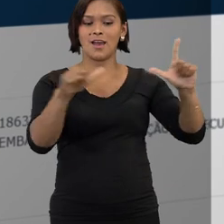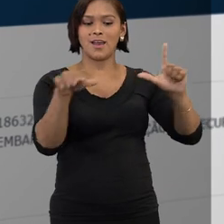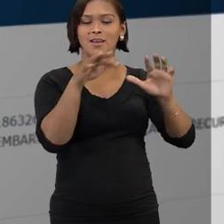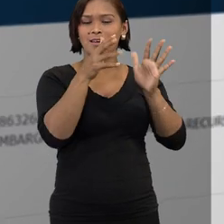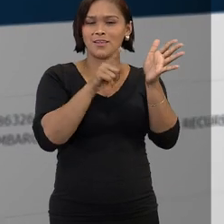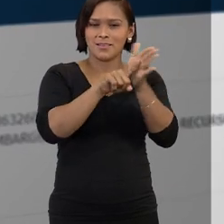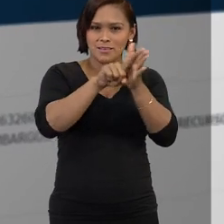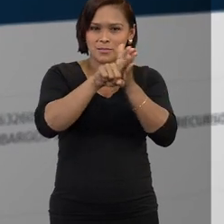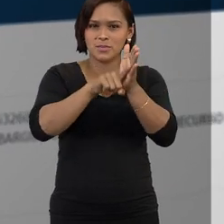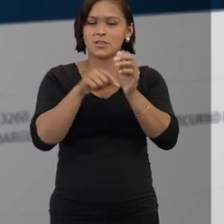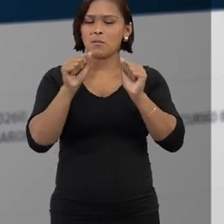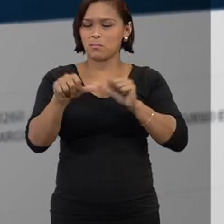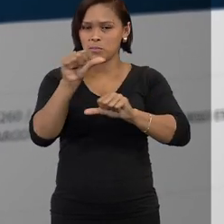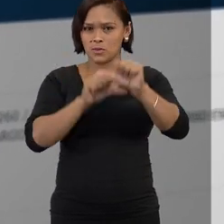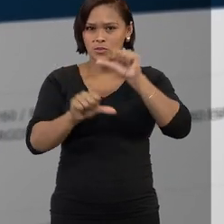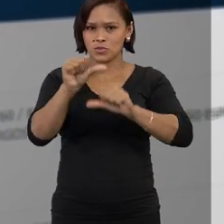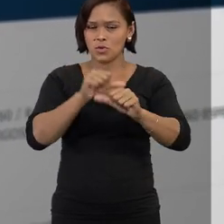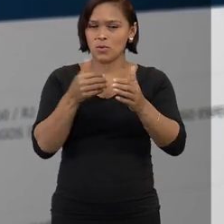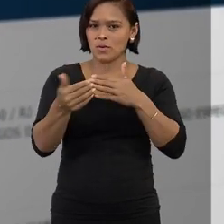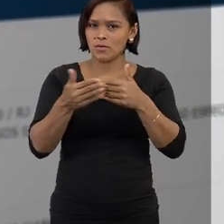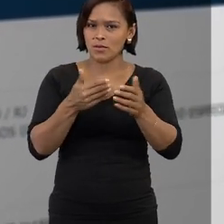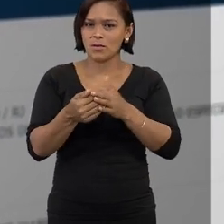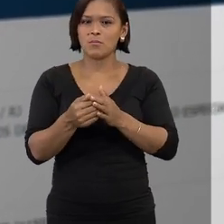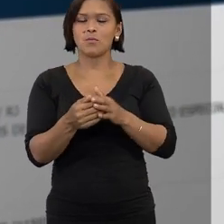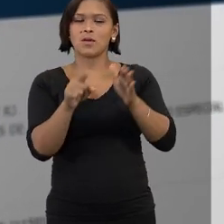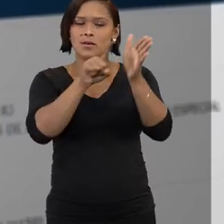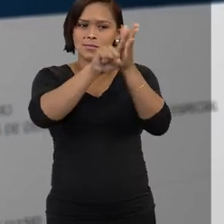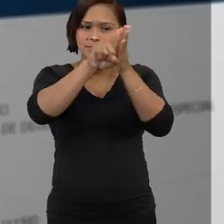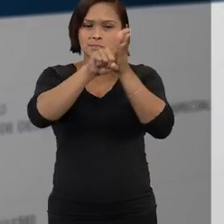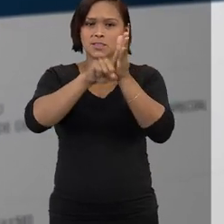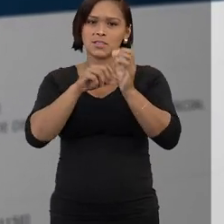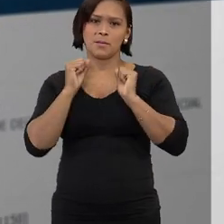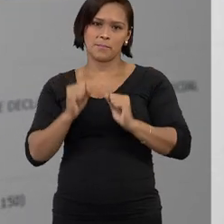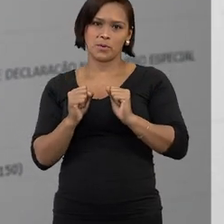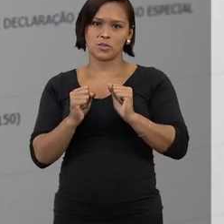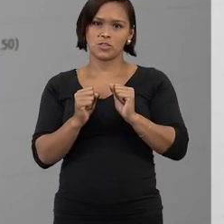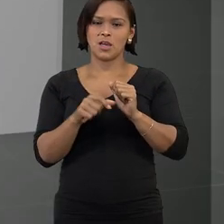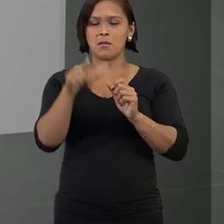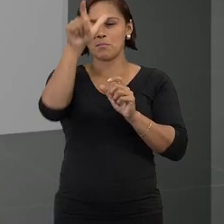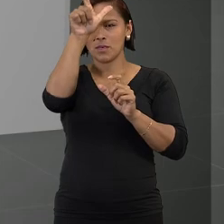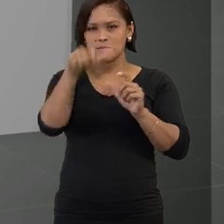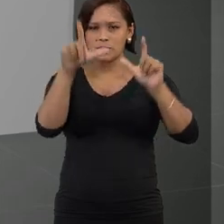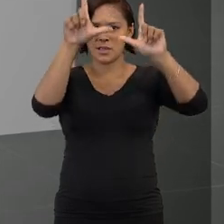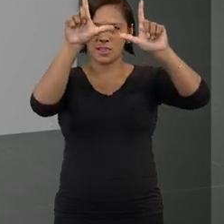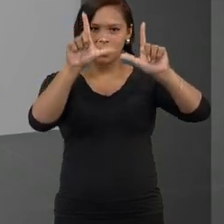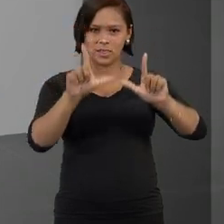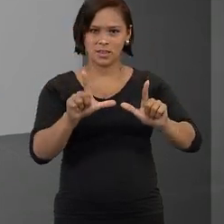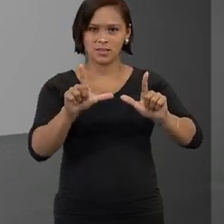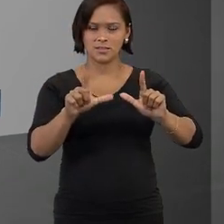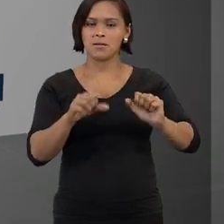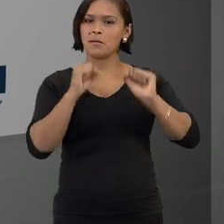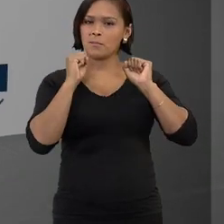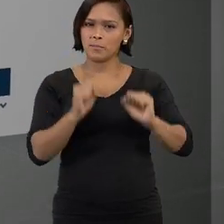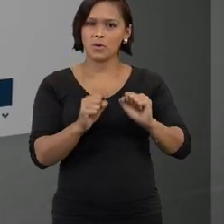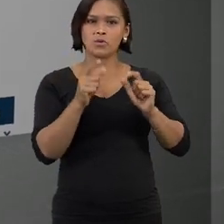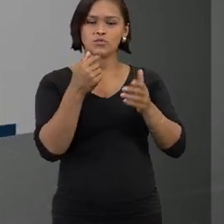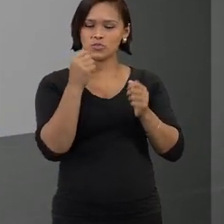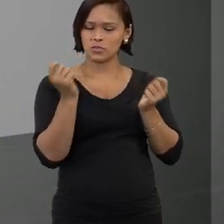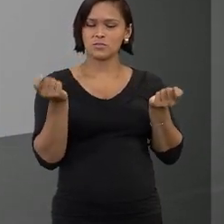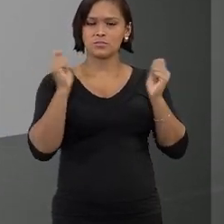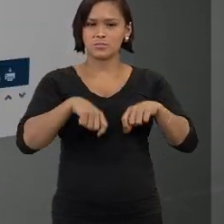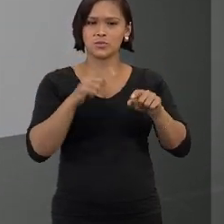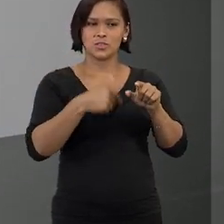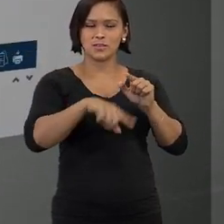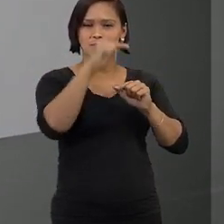na caixa de pesquisa, você pode alterar a qualquer momento a sua busca. E mesmo rolando a página para ver os resultados, o critério